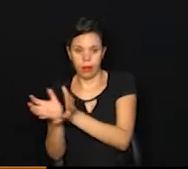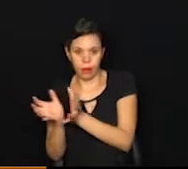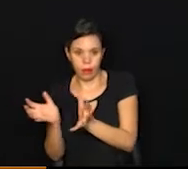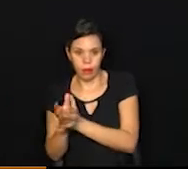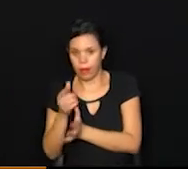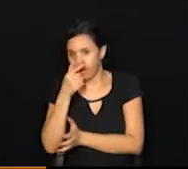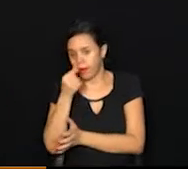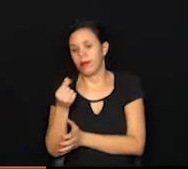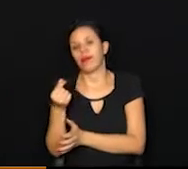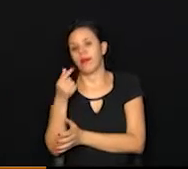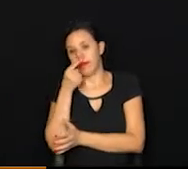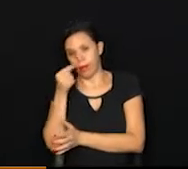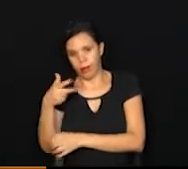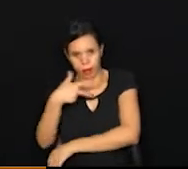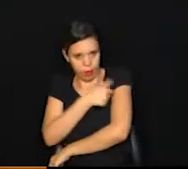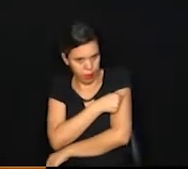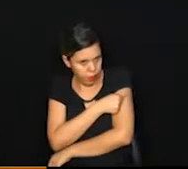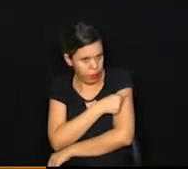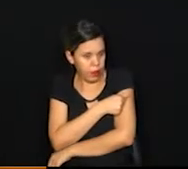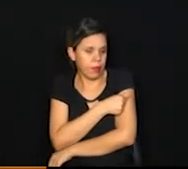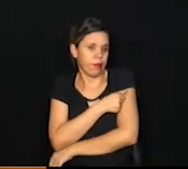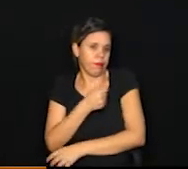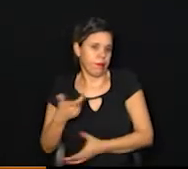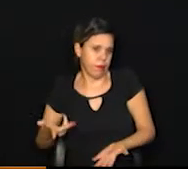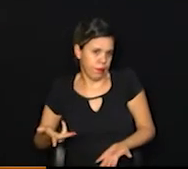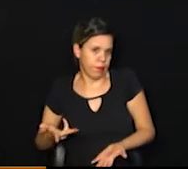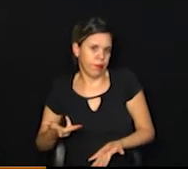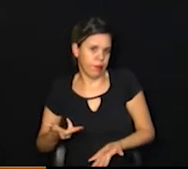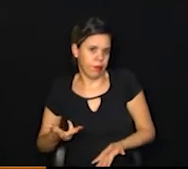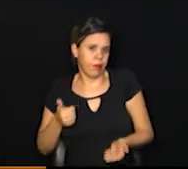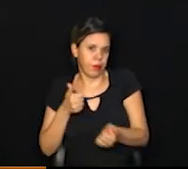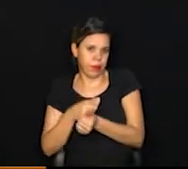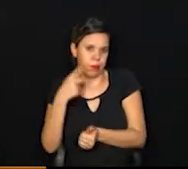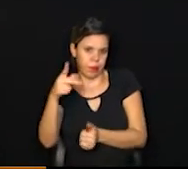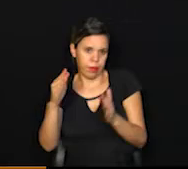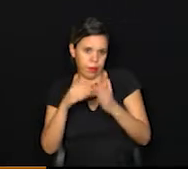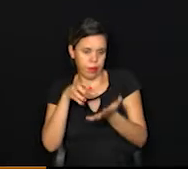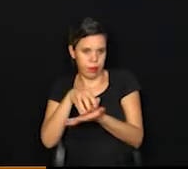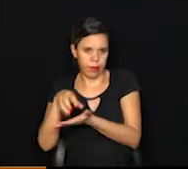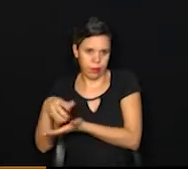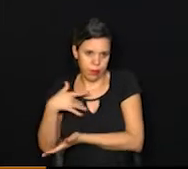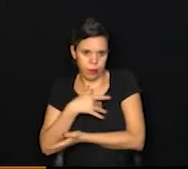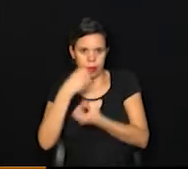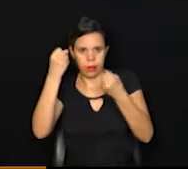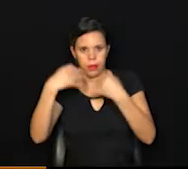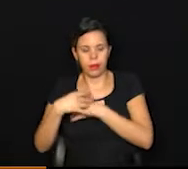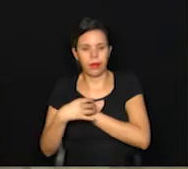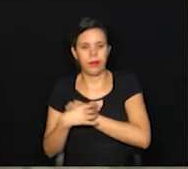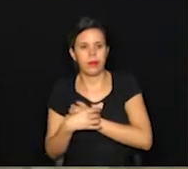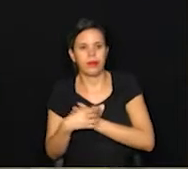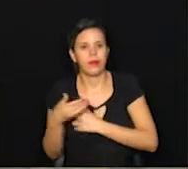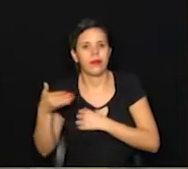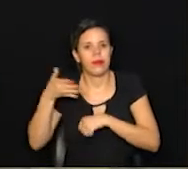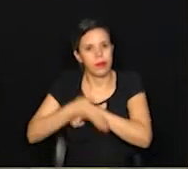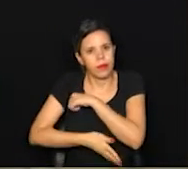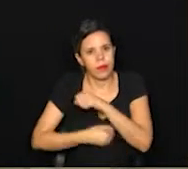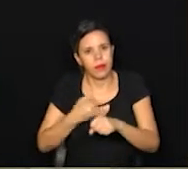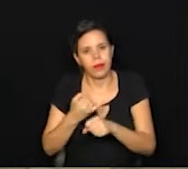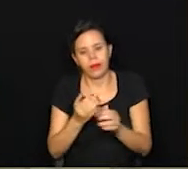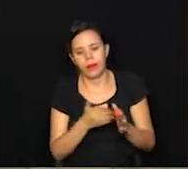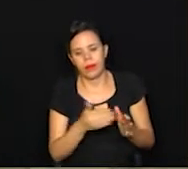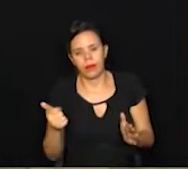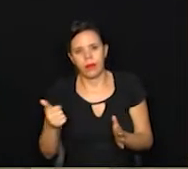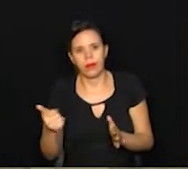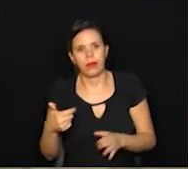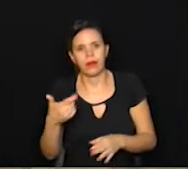saúde mais perto da sua casa. Inclusive, nós tivemos aí a explicação, quando a gente entra nessa primeira etapa,